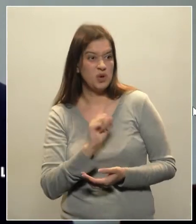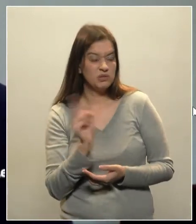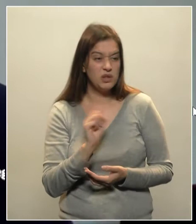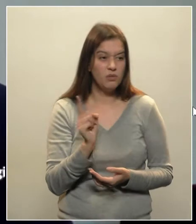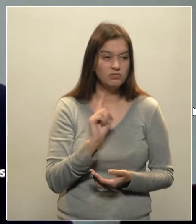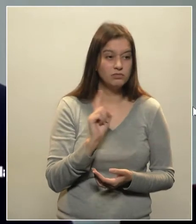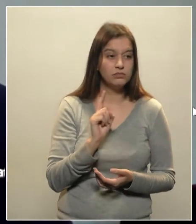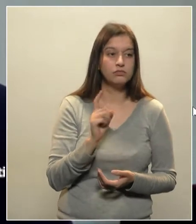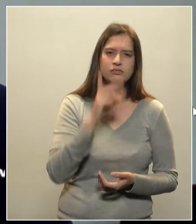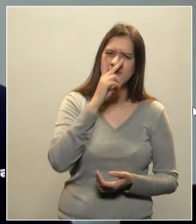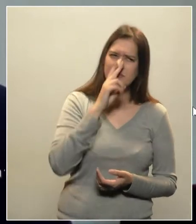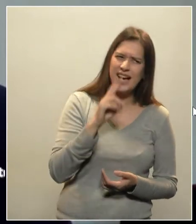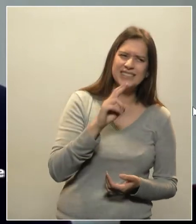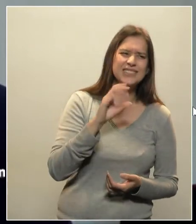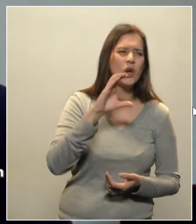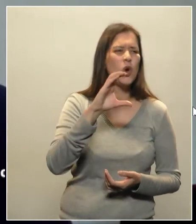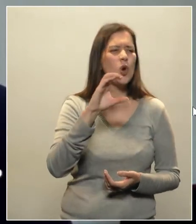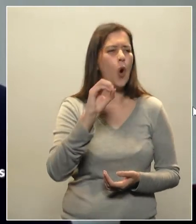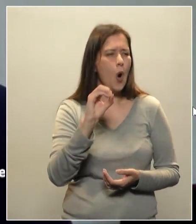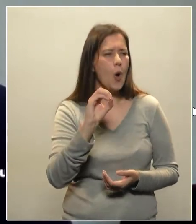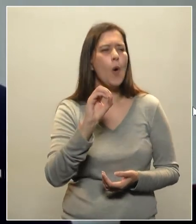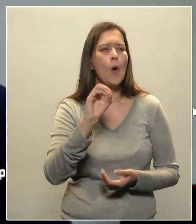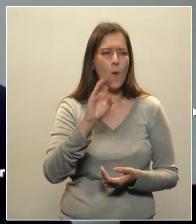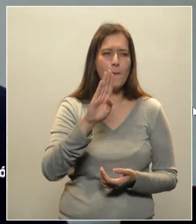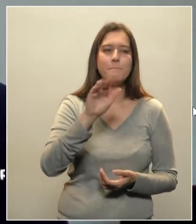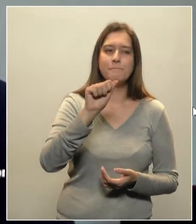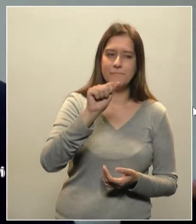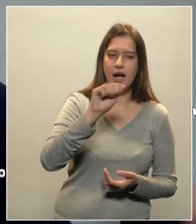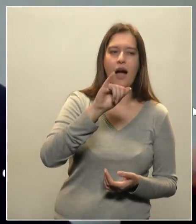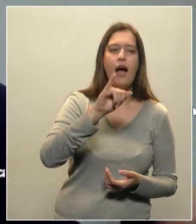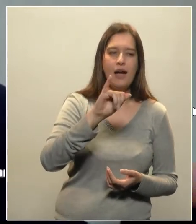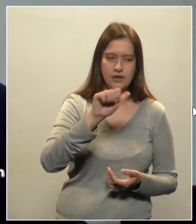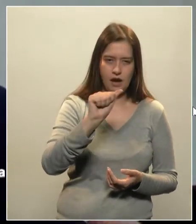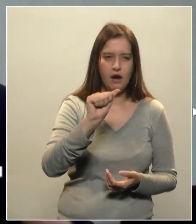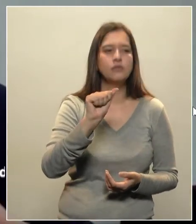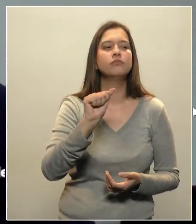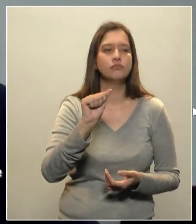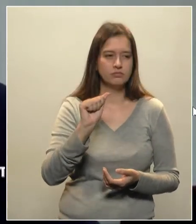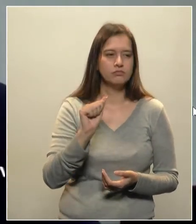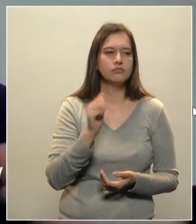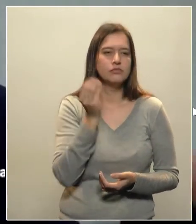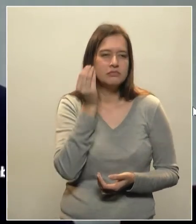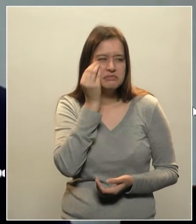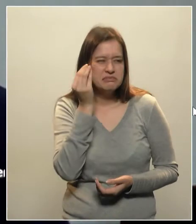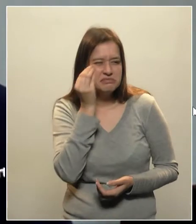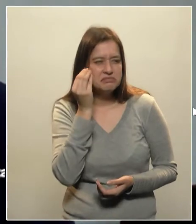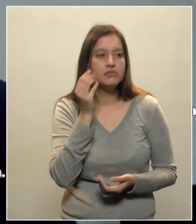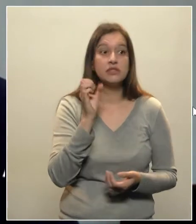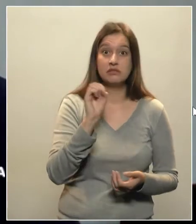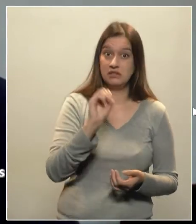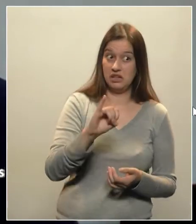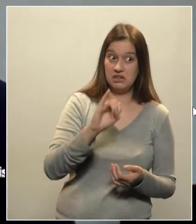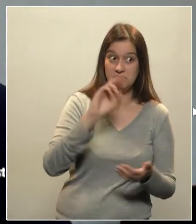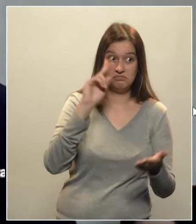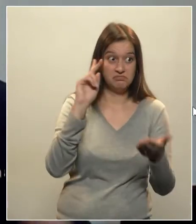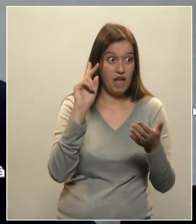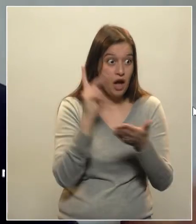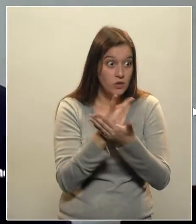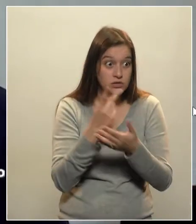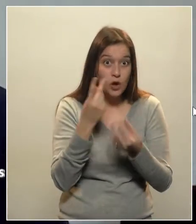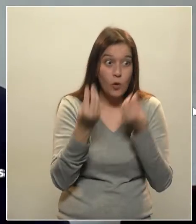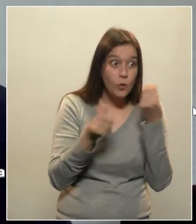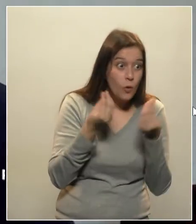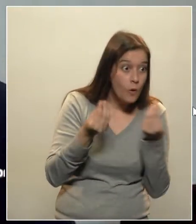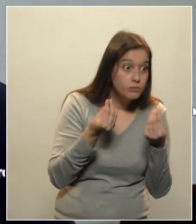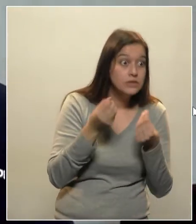muitos profissionais da educação. E se isso não acontecer, então aí pode